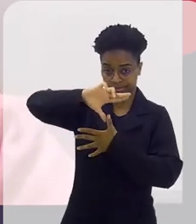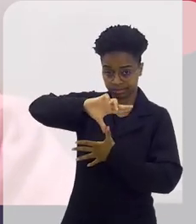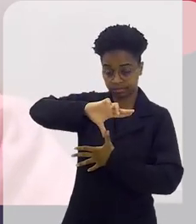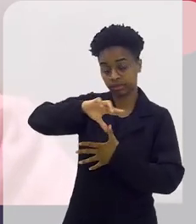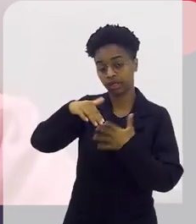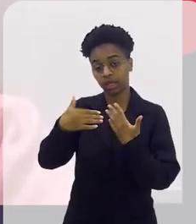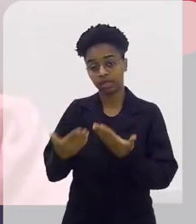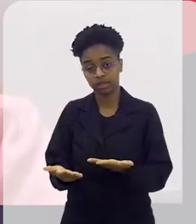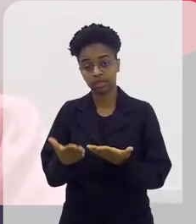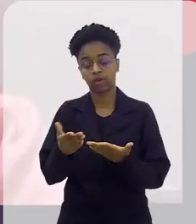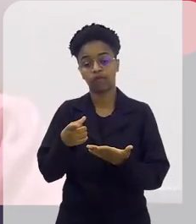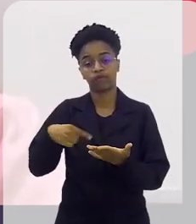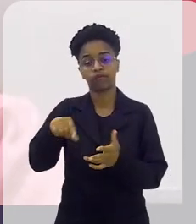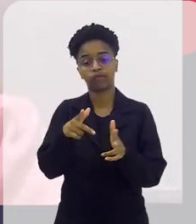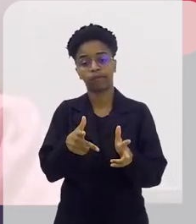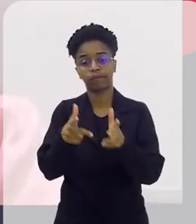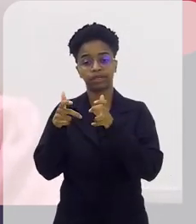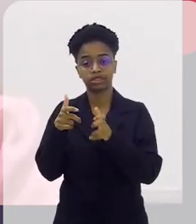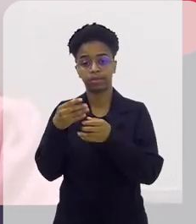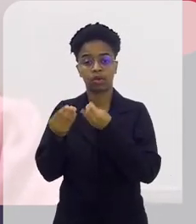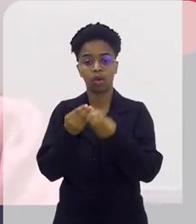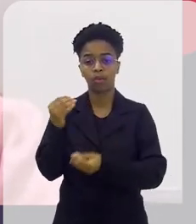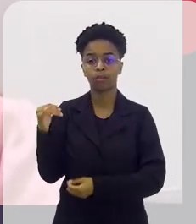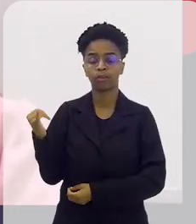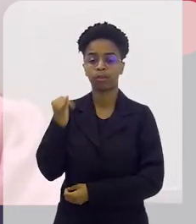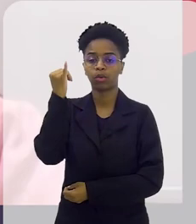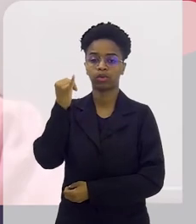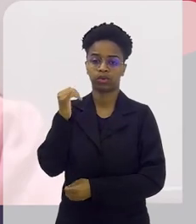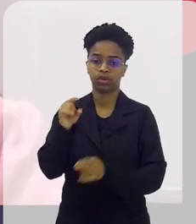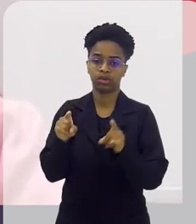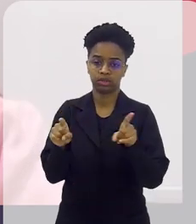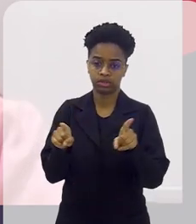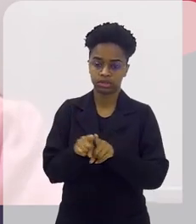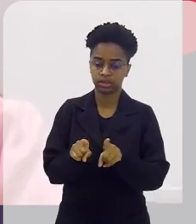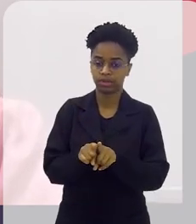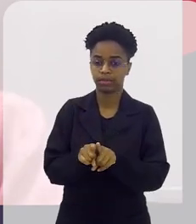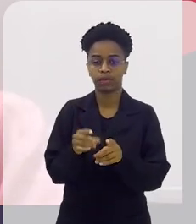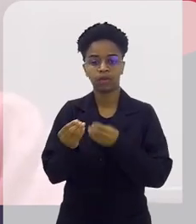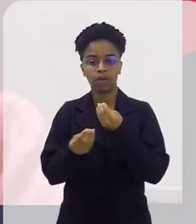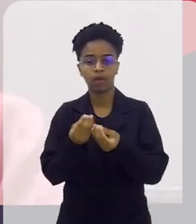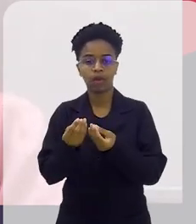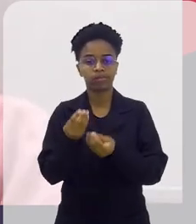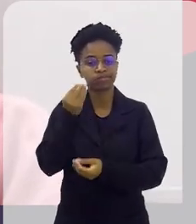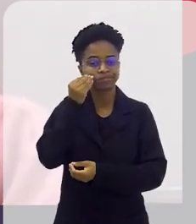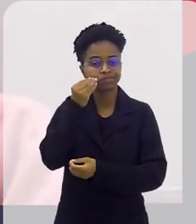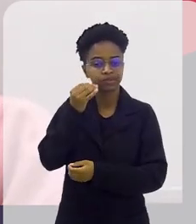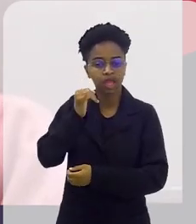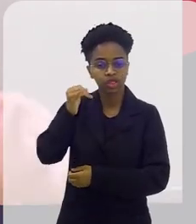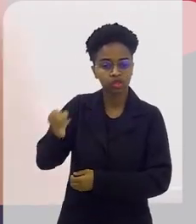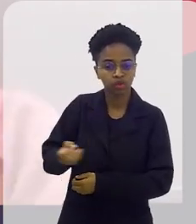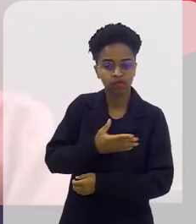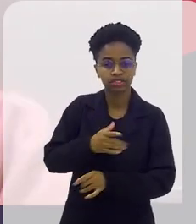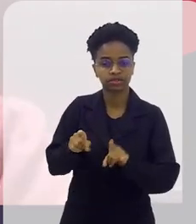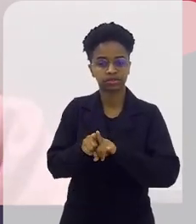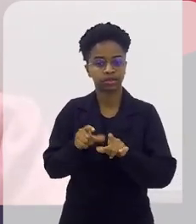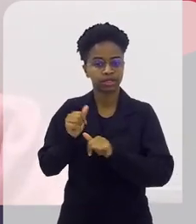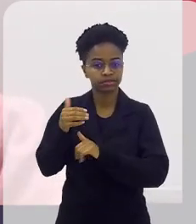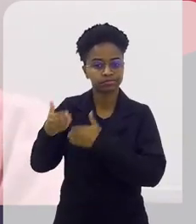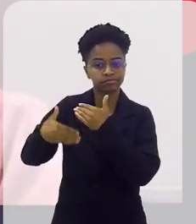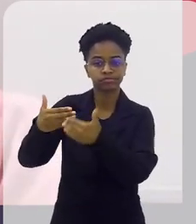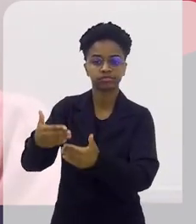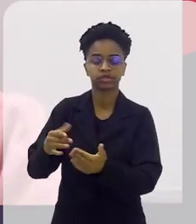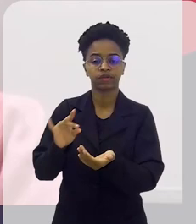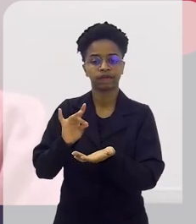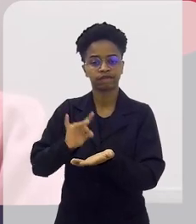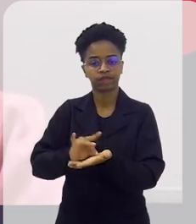você vê a importância, quão essa busca pela inovação e pelo desenvolvimento,